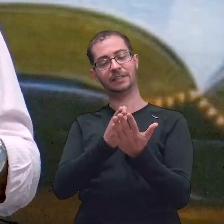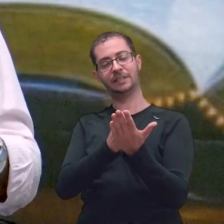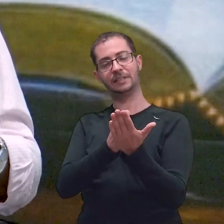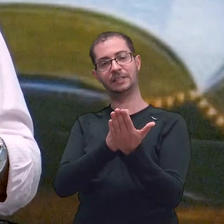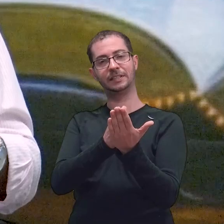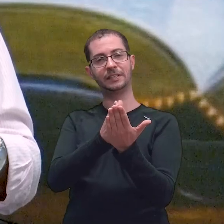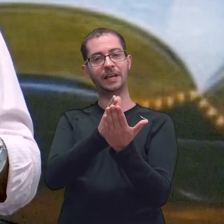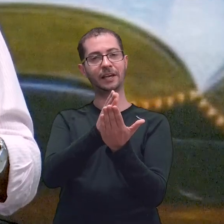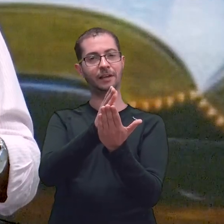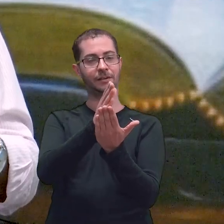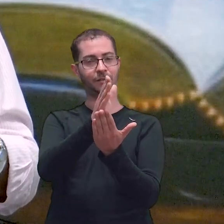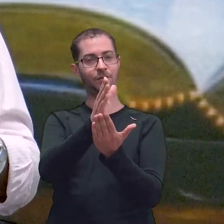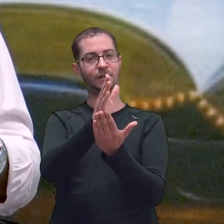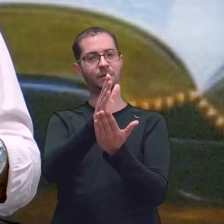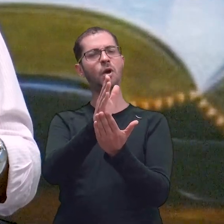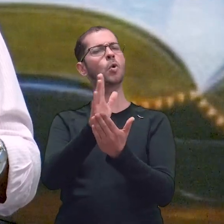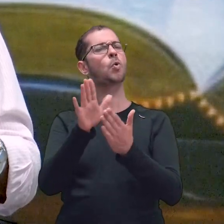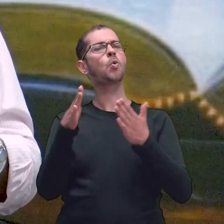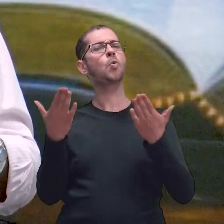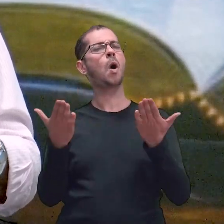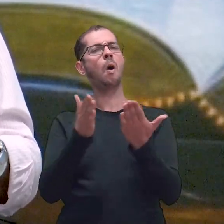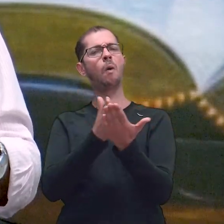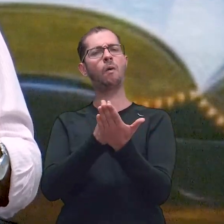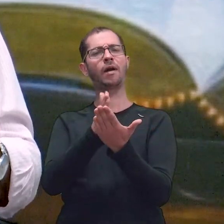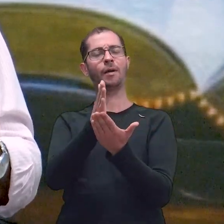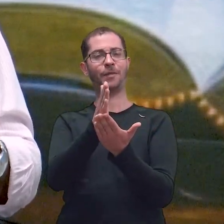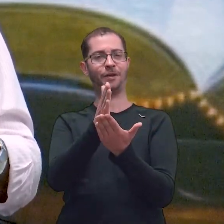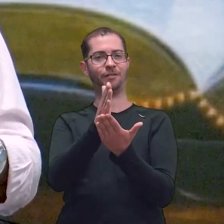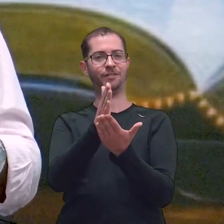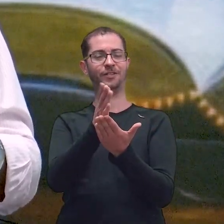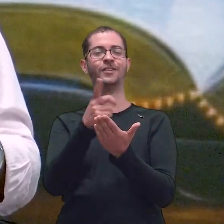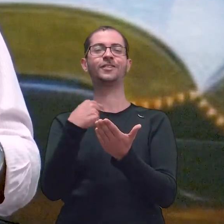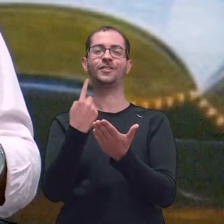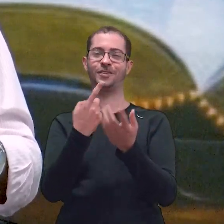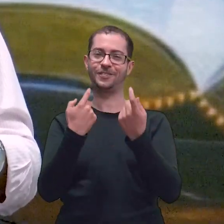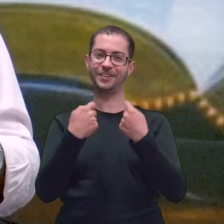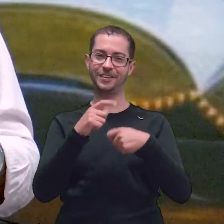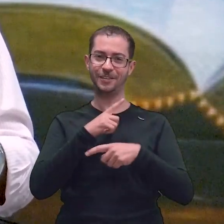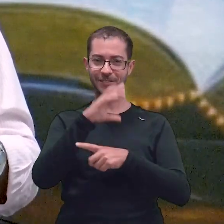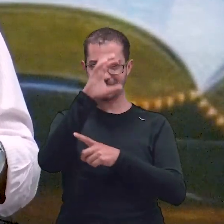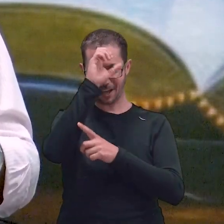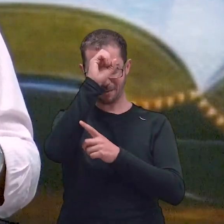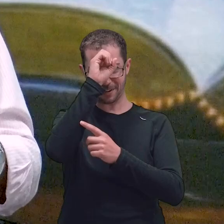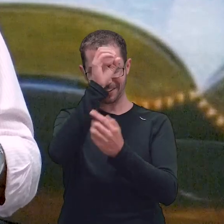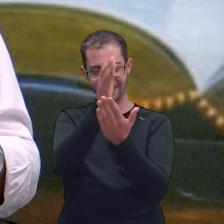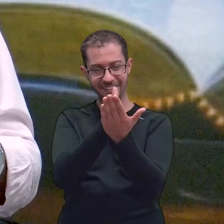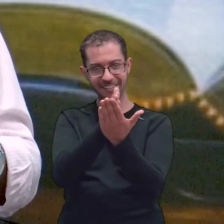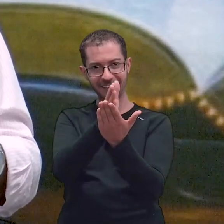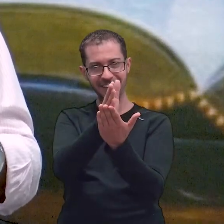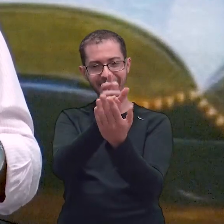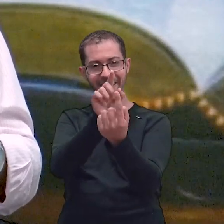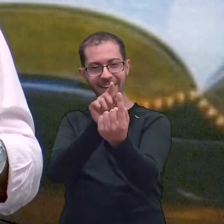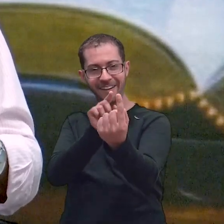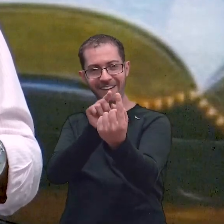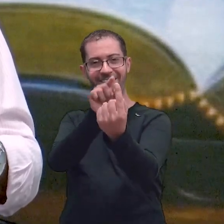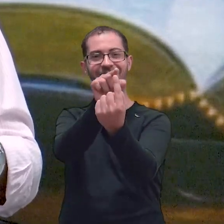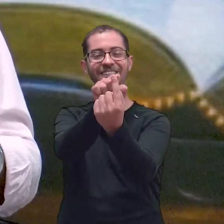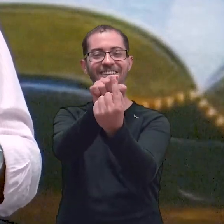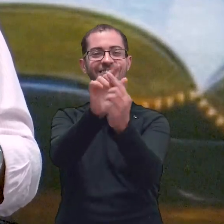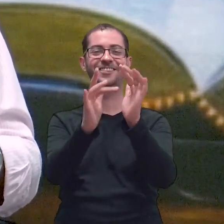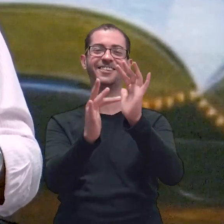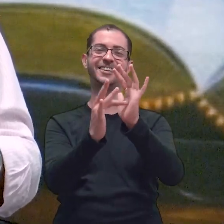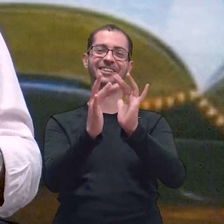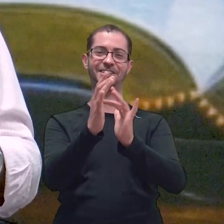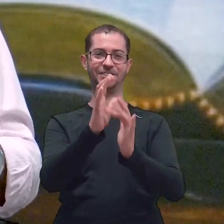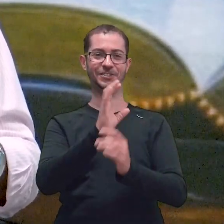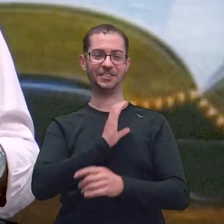Qual é o caminho que nós devemos andar? É o caminho da palavra de Deus. É o caminho que aponta para Cristo. Jesus já garantiu.